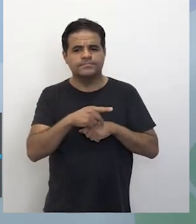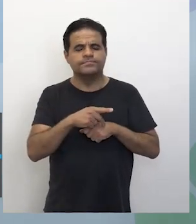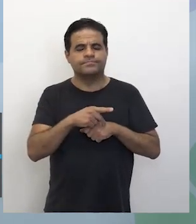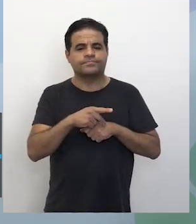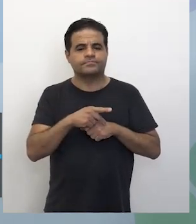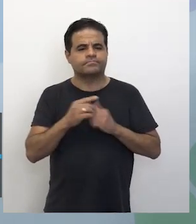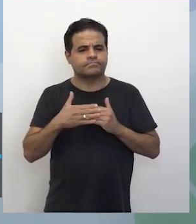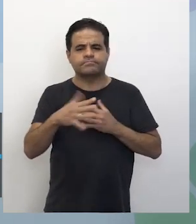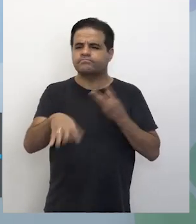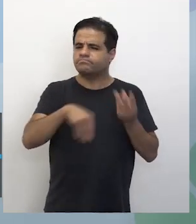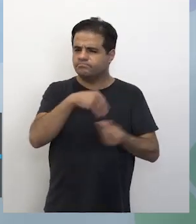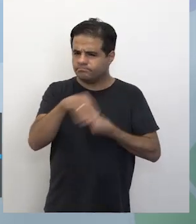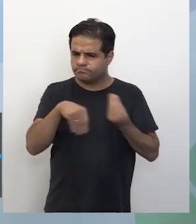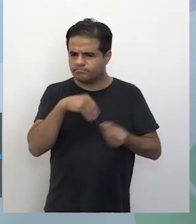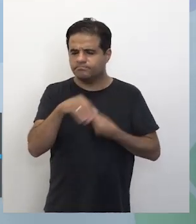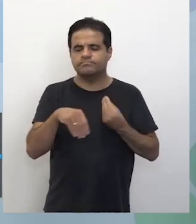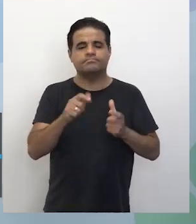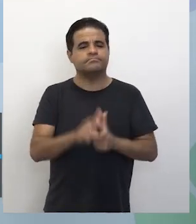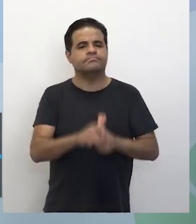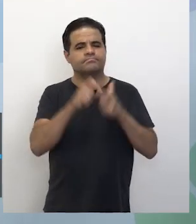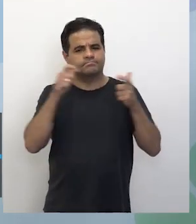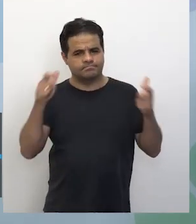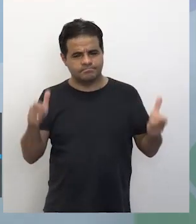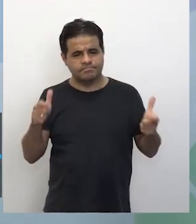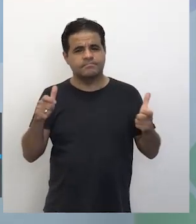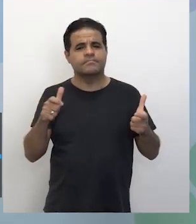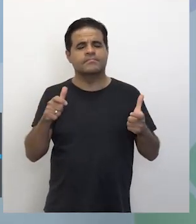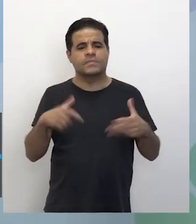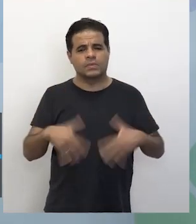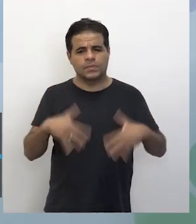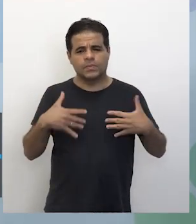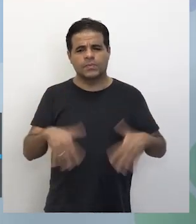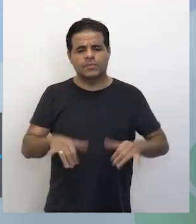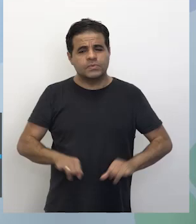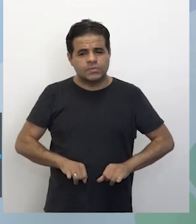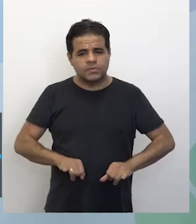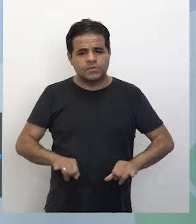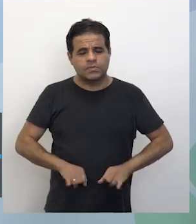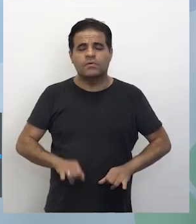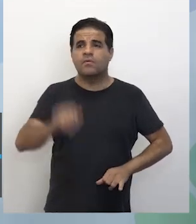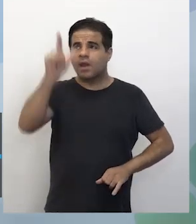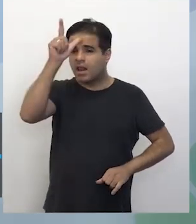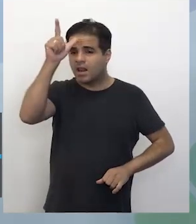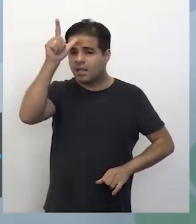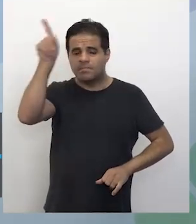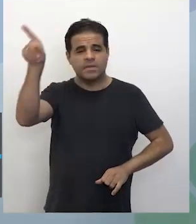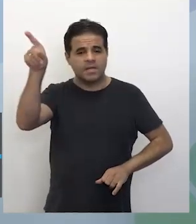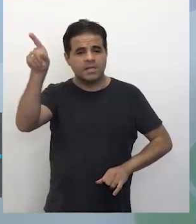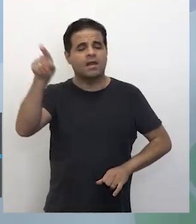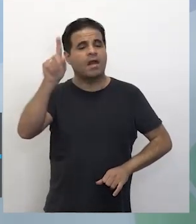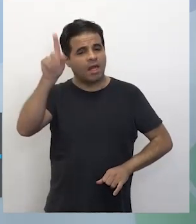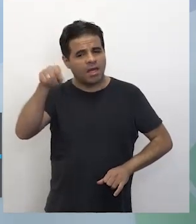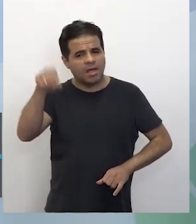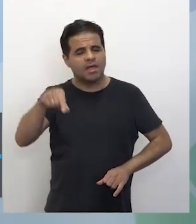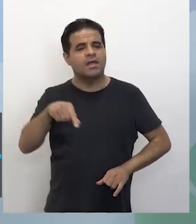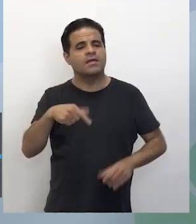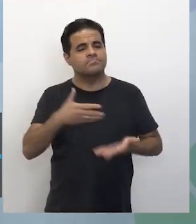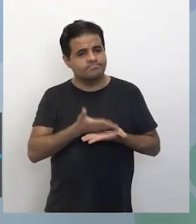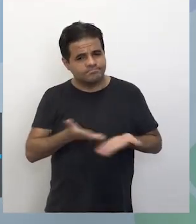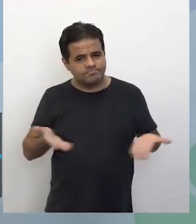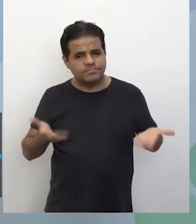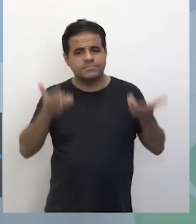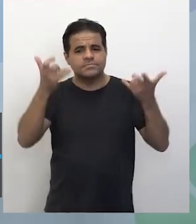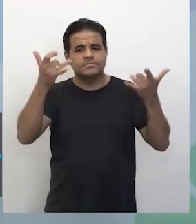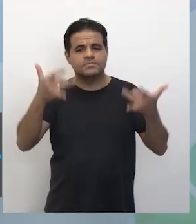sua miscigenação. A grande maioria, o amigo, sofreu muito na Alemanha. Então, é justamente, e foi o que a Jennifer